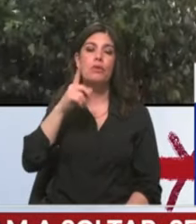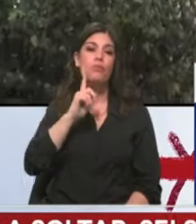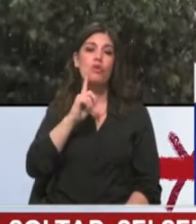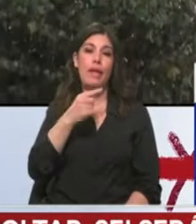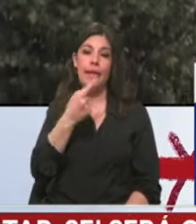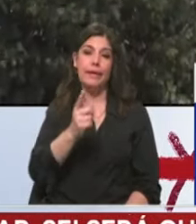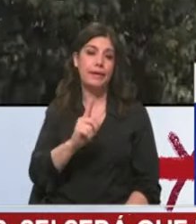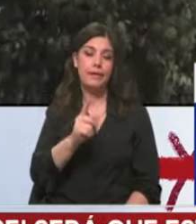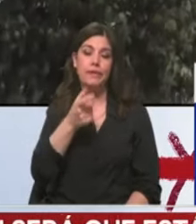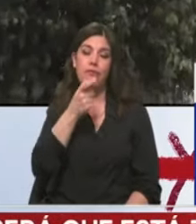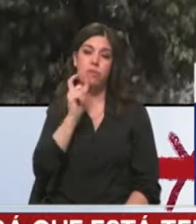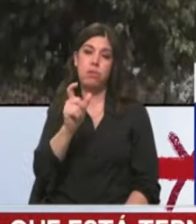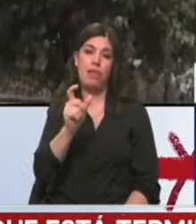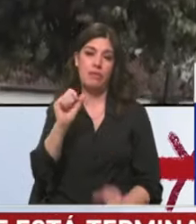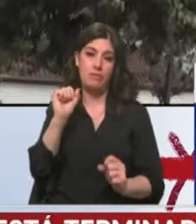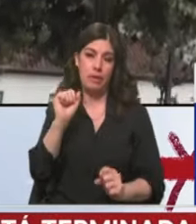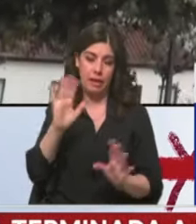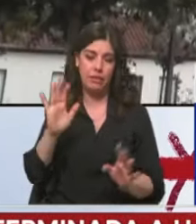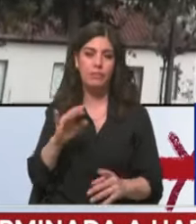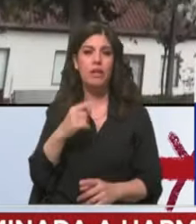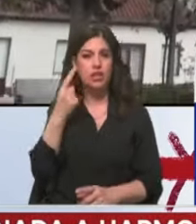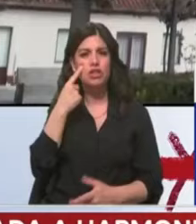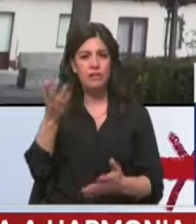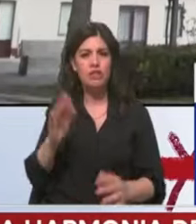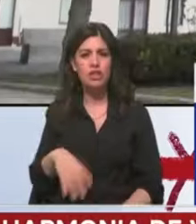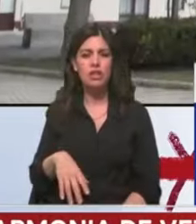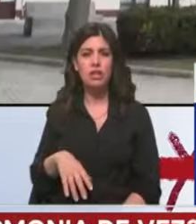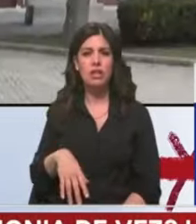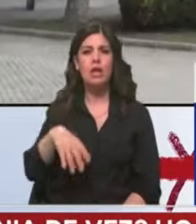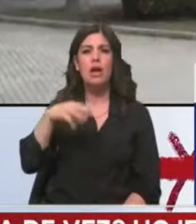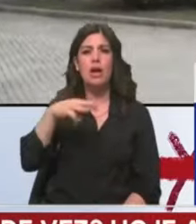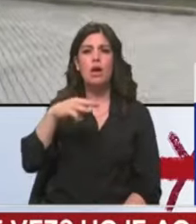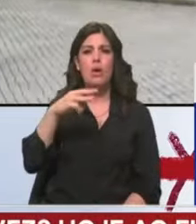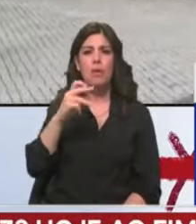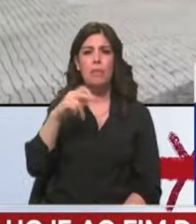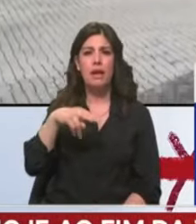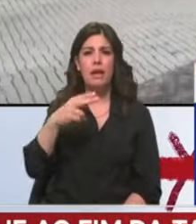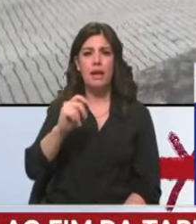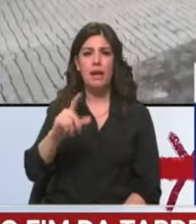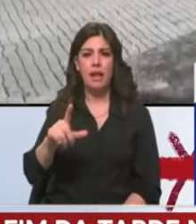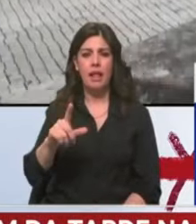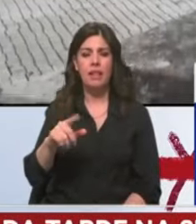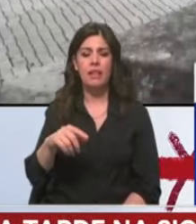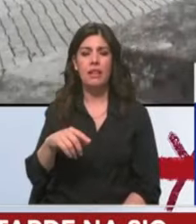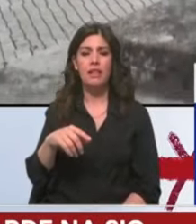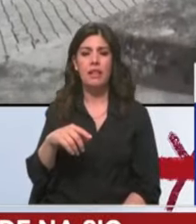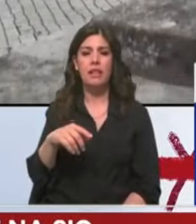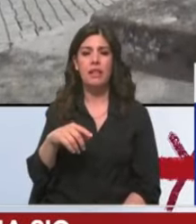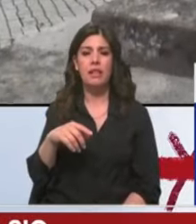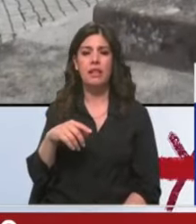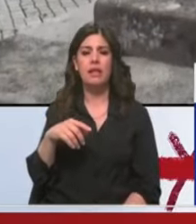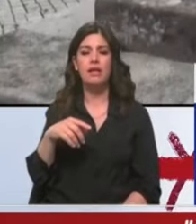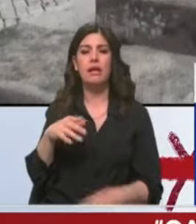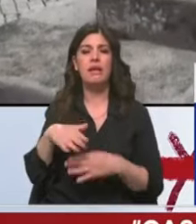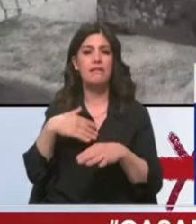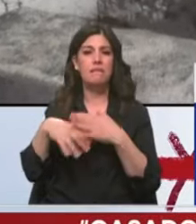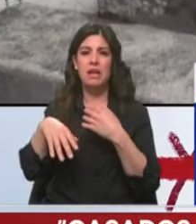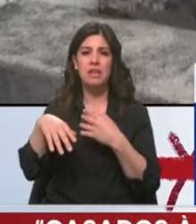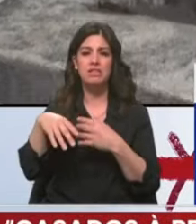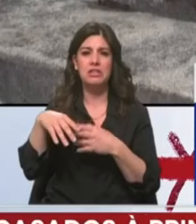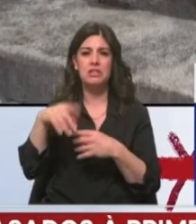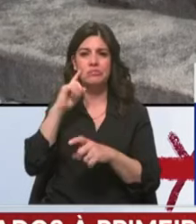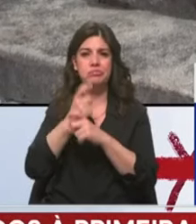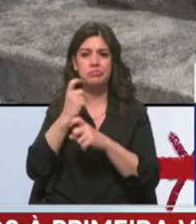assim com os palavrões. Já viste? O Manel, que faz as, não sei o quê, as parabólicas e